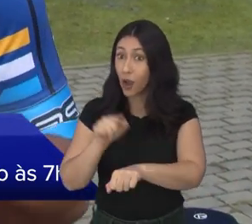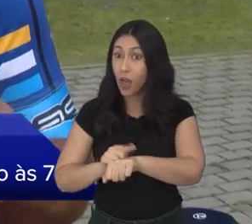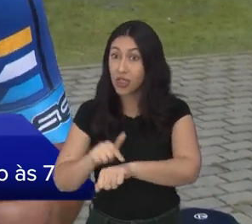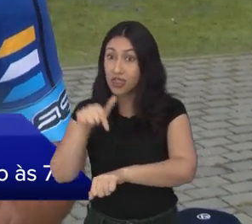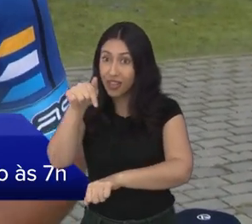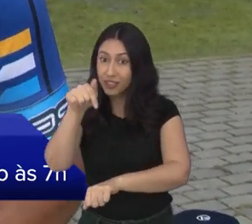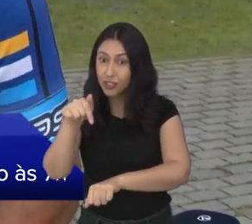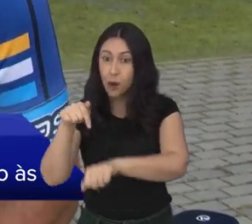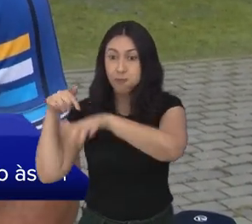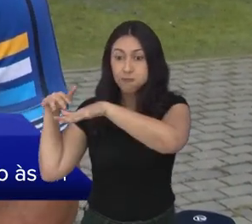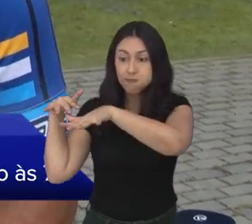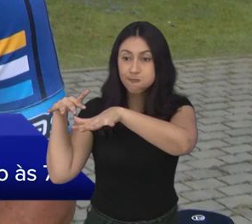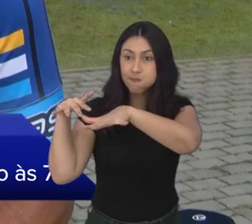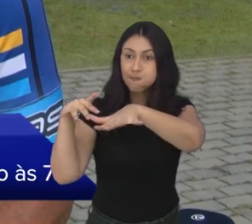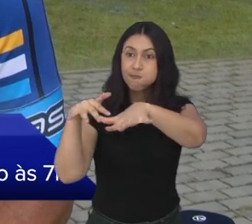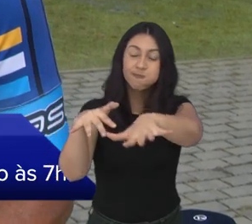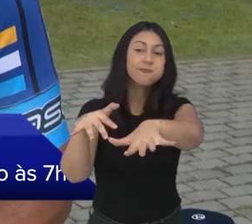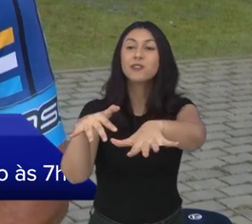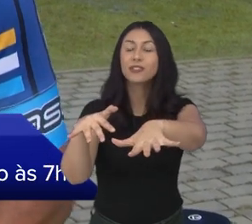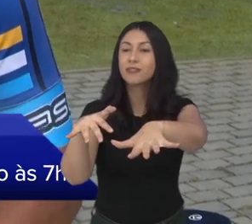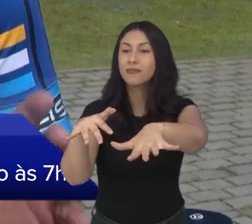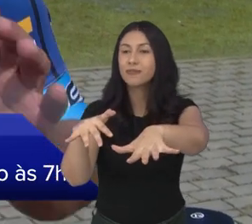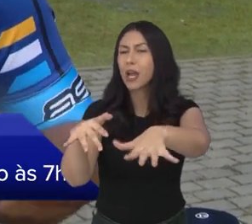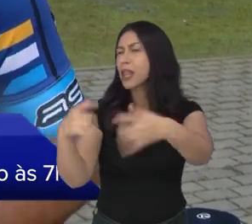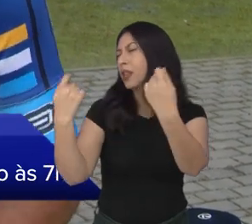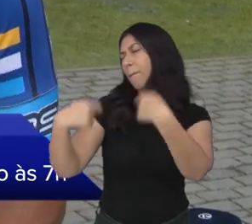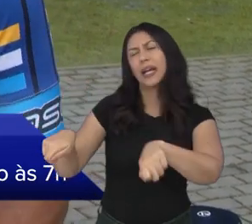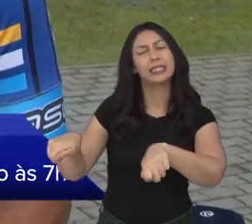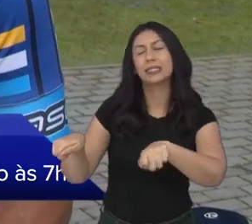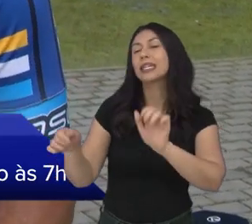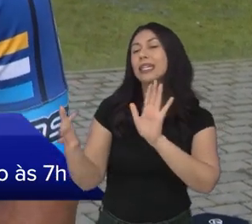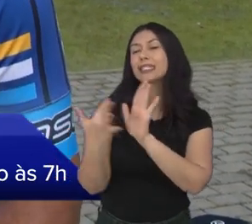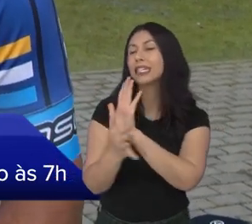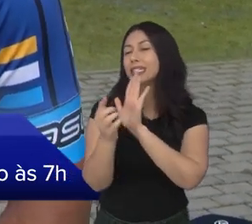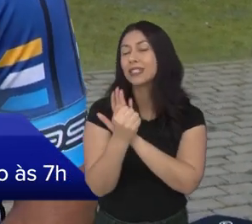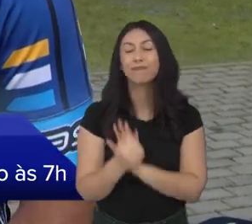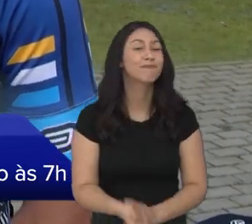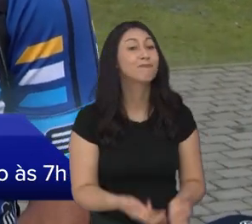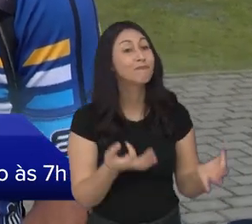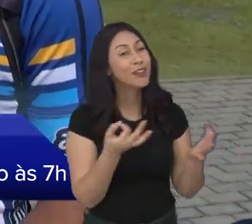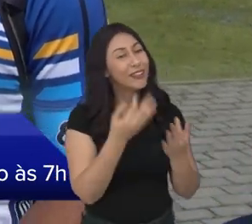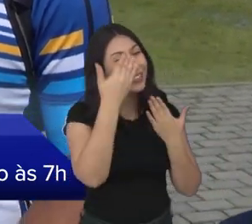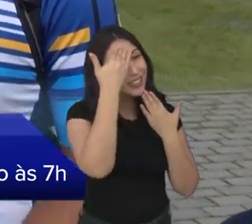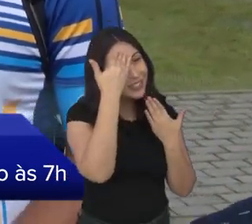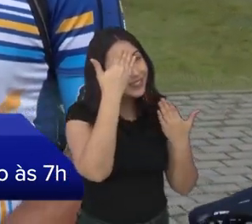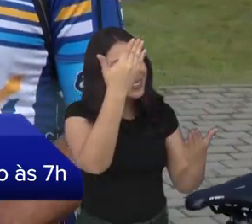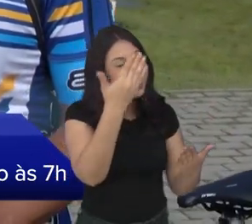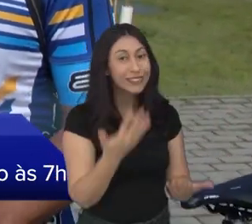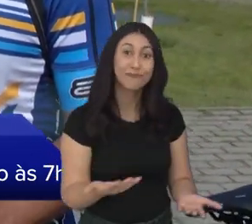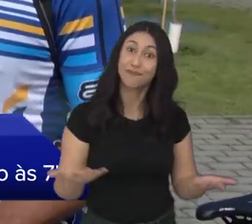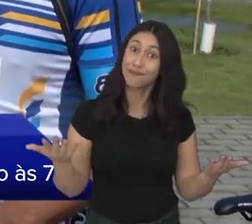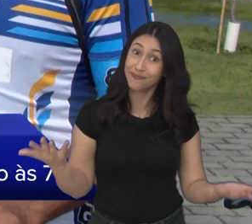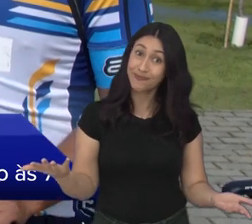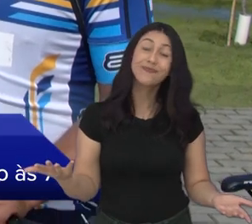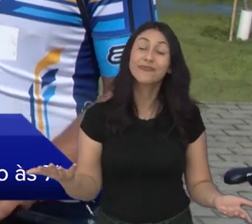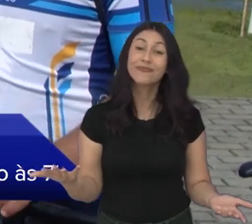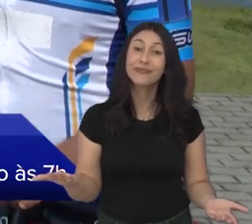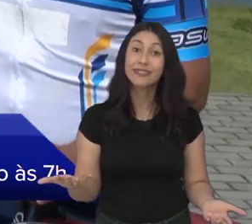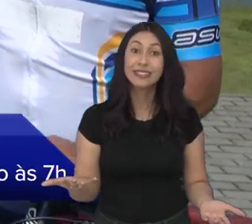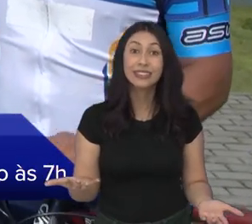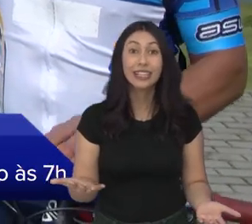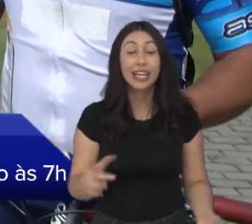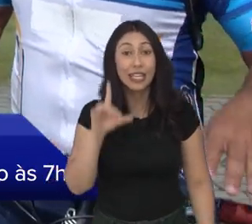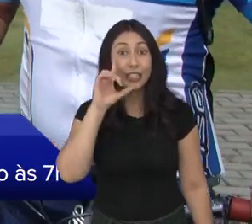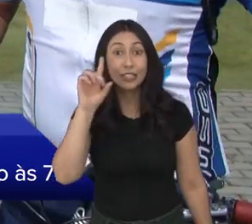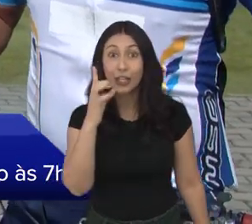sete horas da manhã e sair junto com o pessoal e não precisa fazer uma inscrição. Perfeito. Obrigado, Adolfo. Então